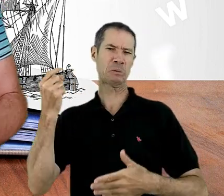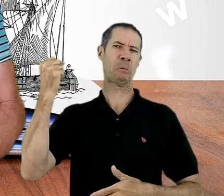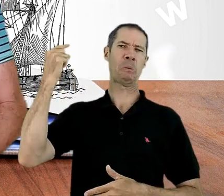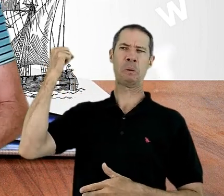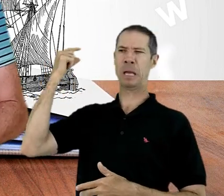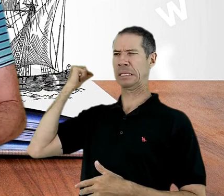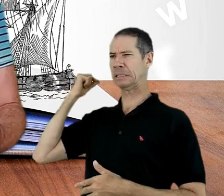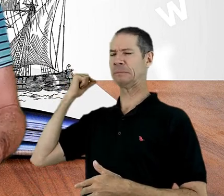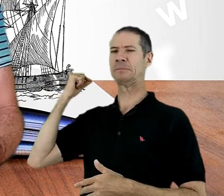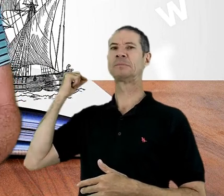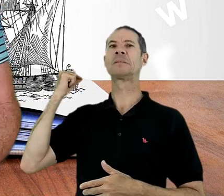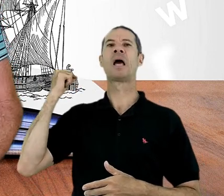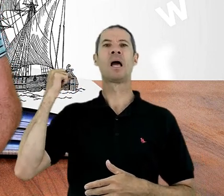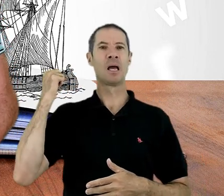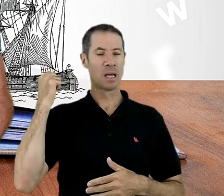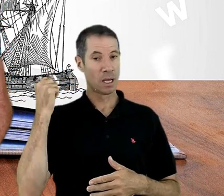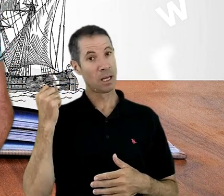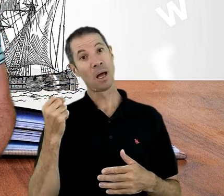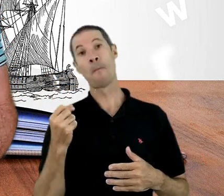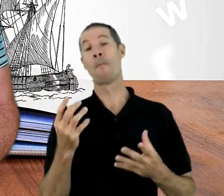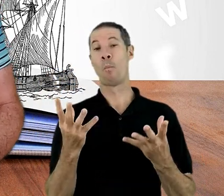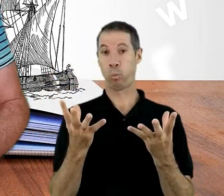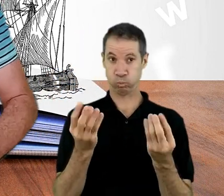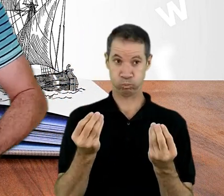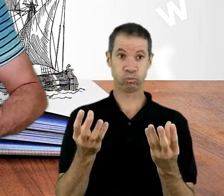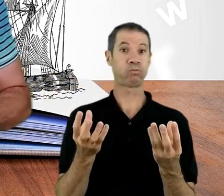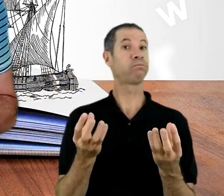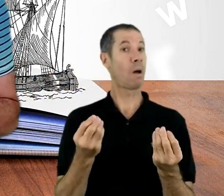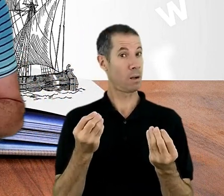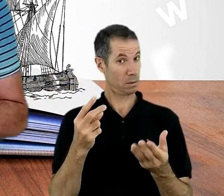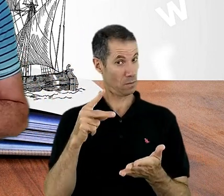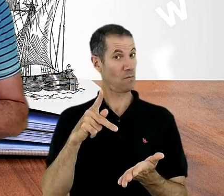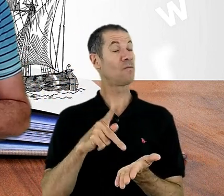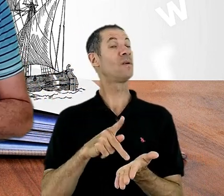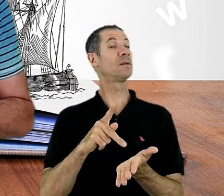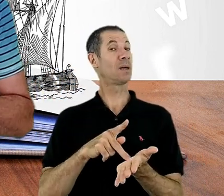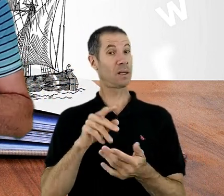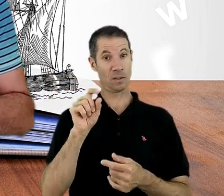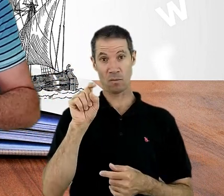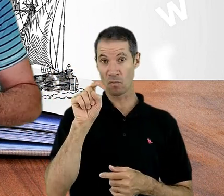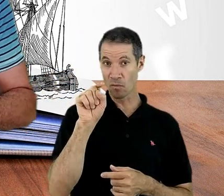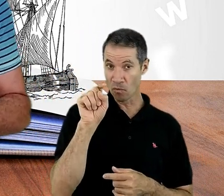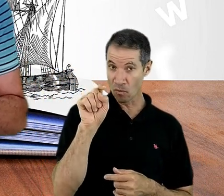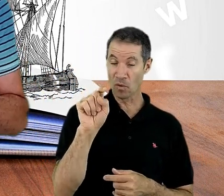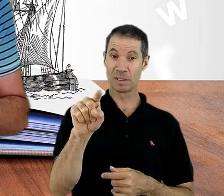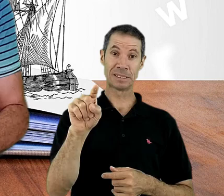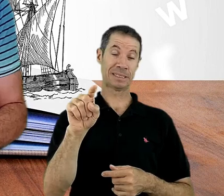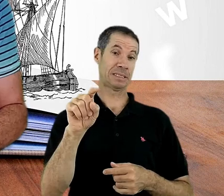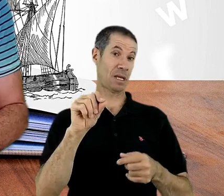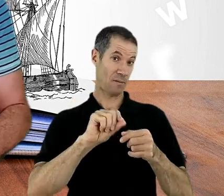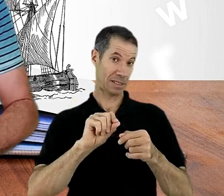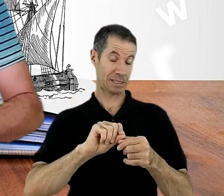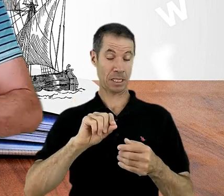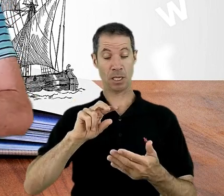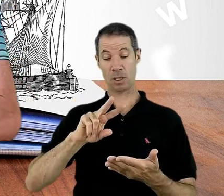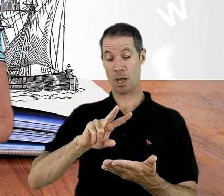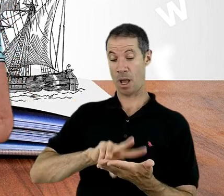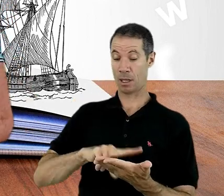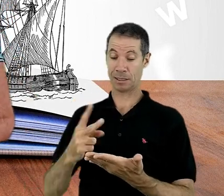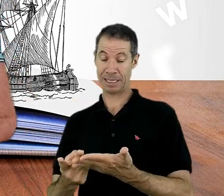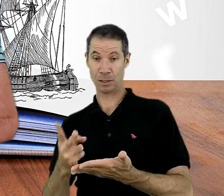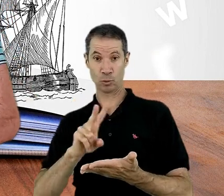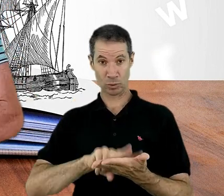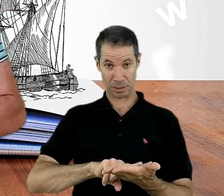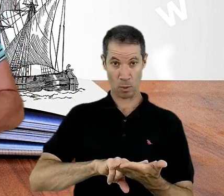tem que trabalhar e estudar bastante mesmo, para você, além de fazer a tradução e a